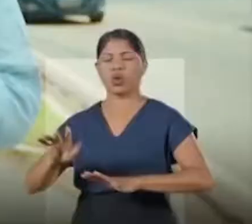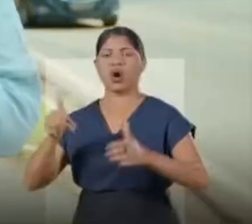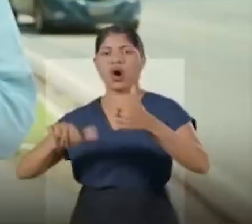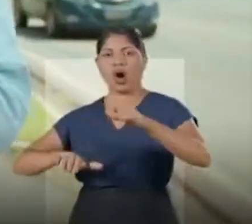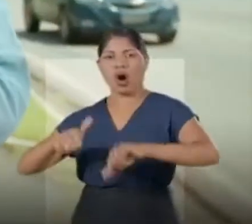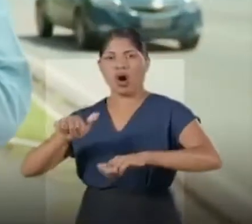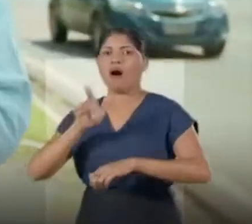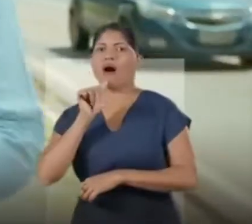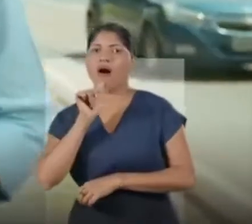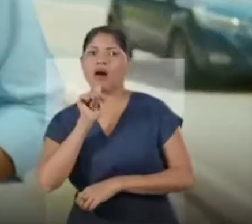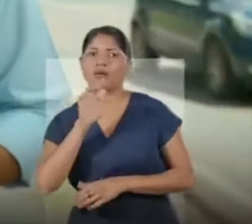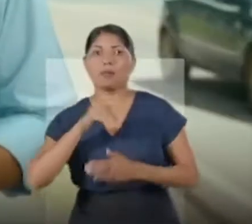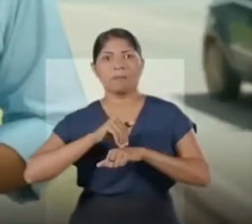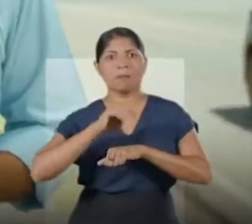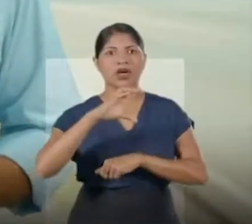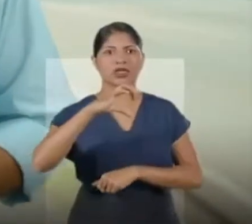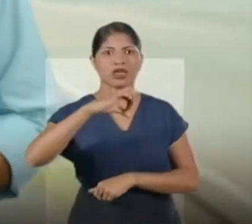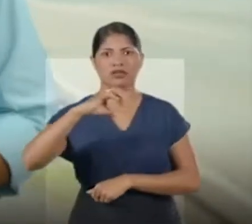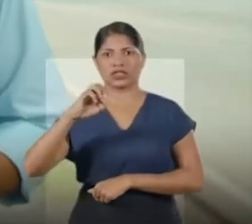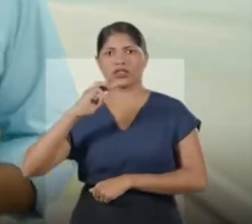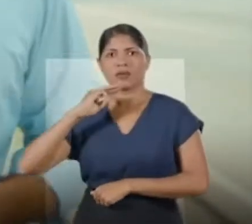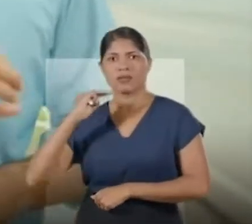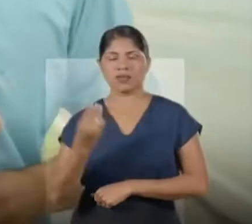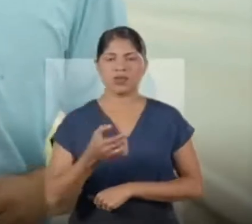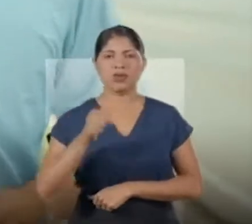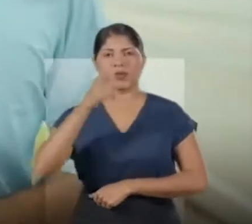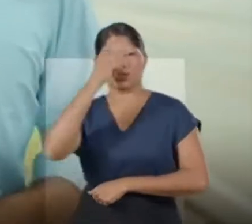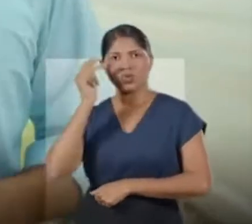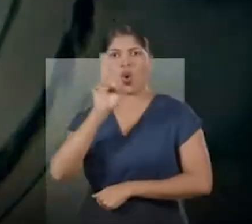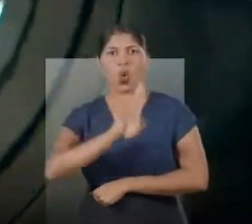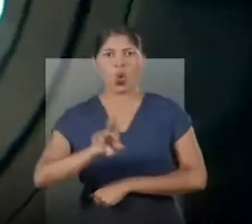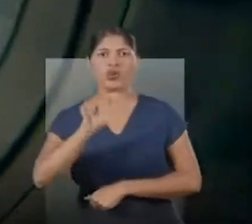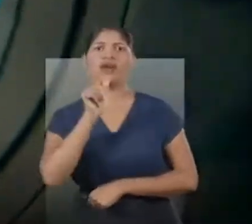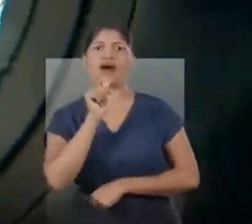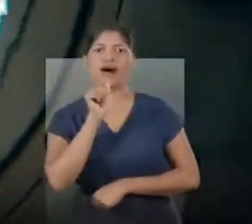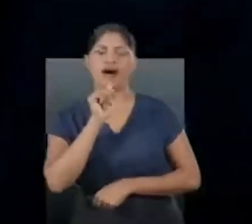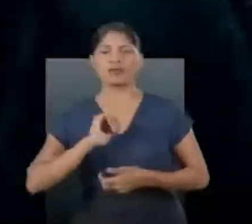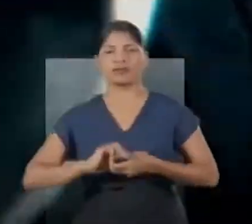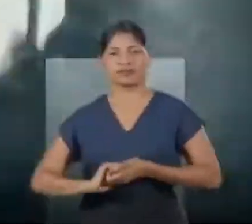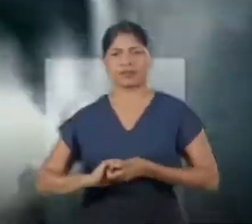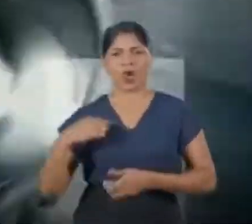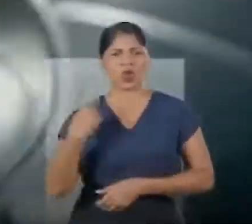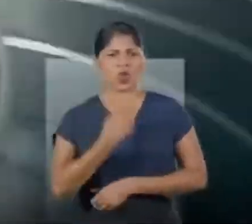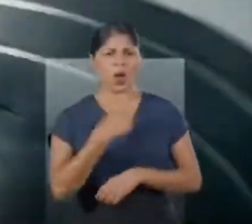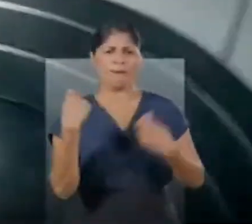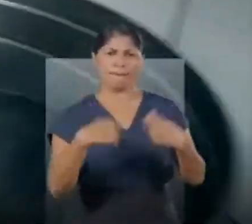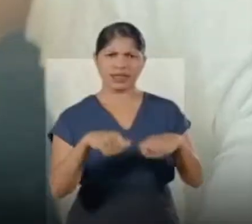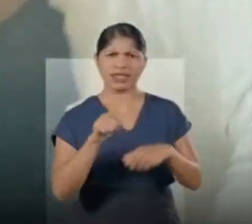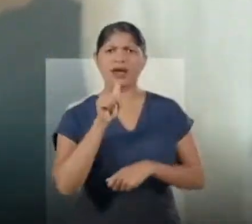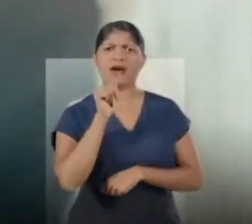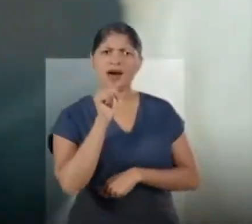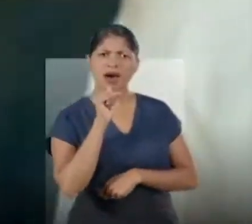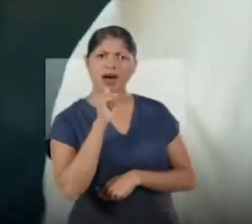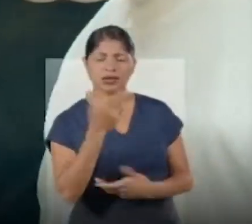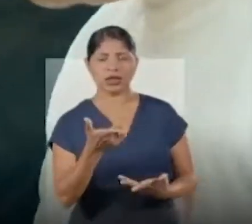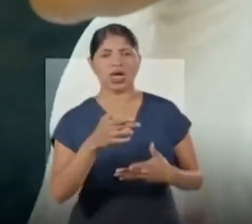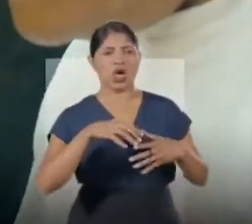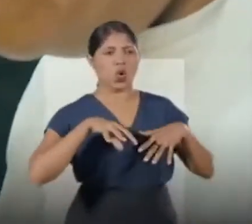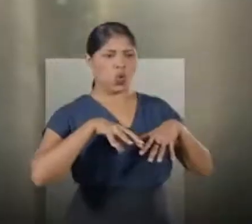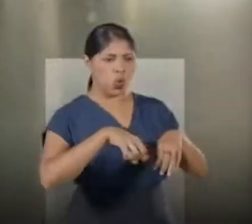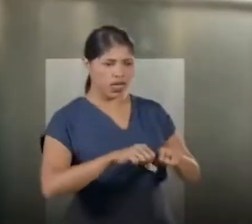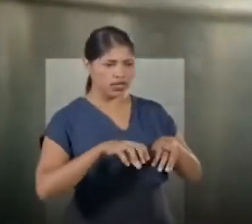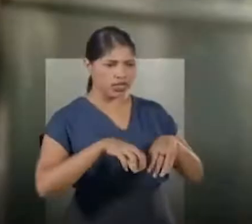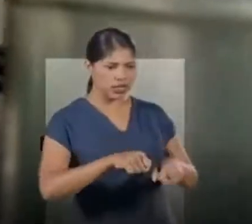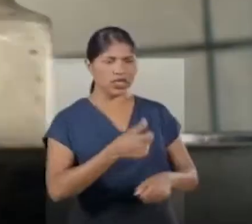Mais de 900 mil pessoas já estão sendo beneficiadas. E a gente depende da água, né? Para botar de